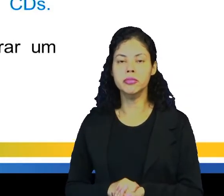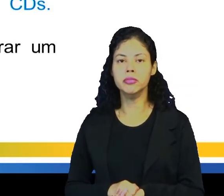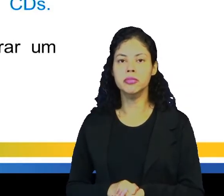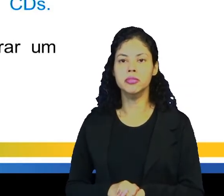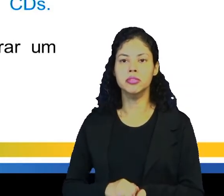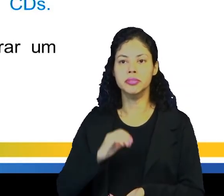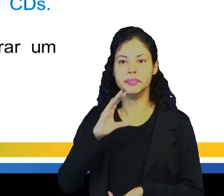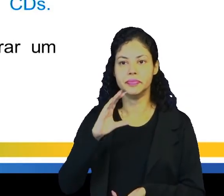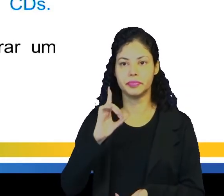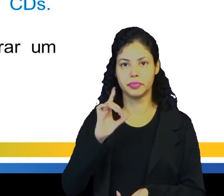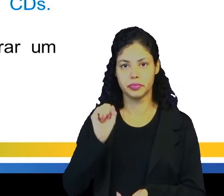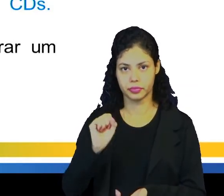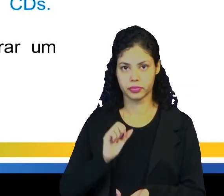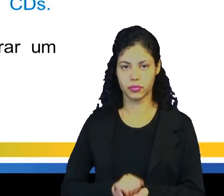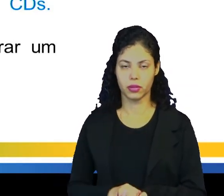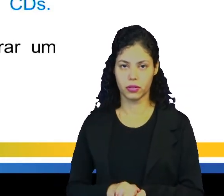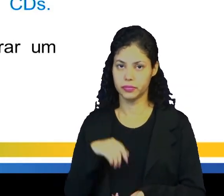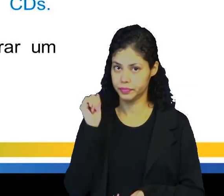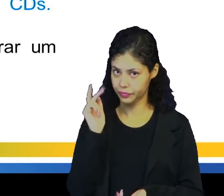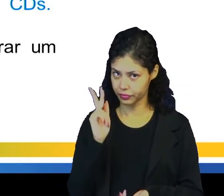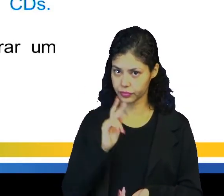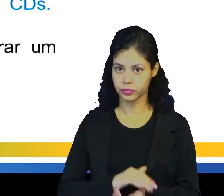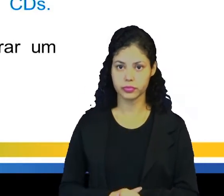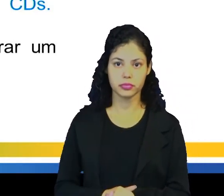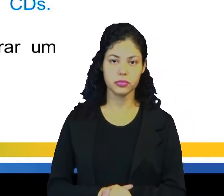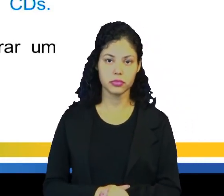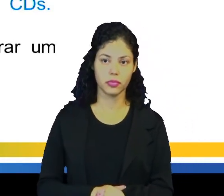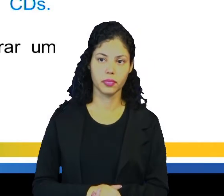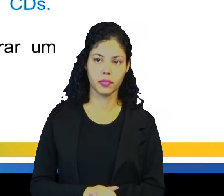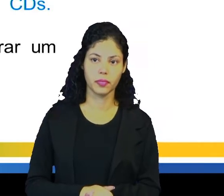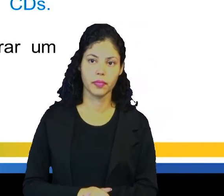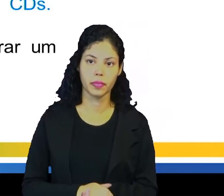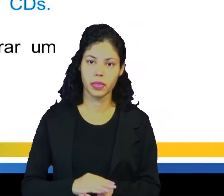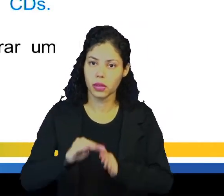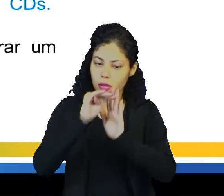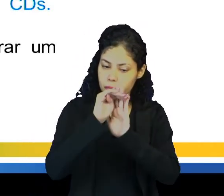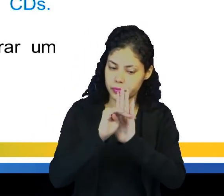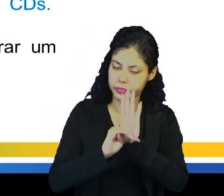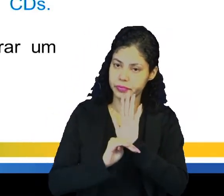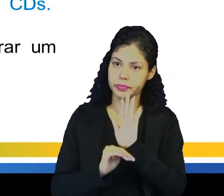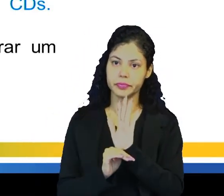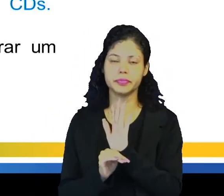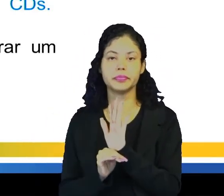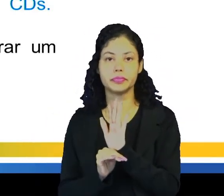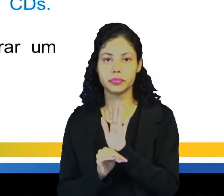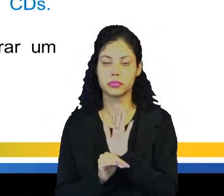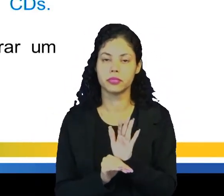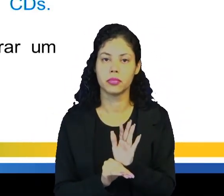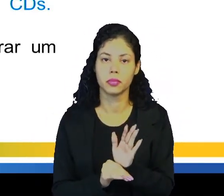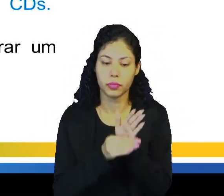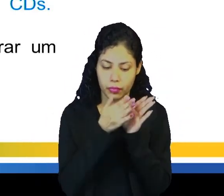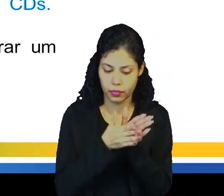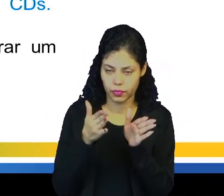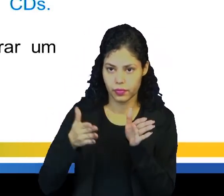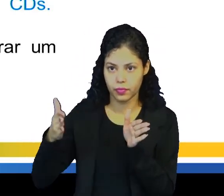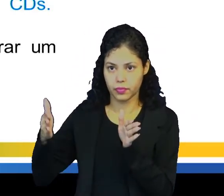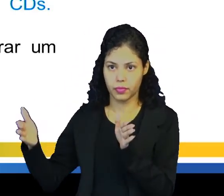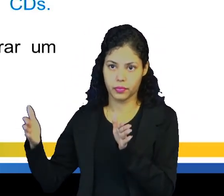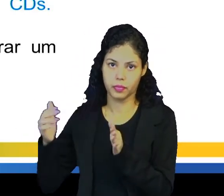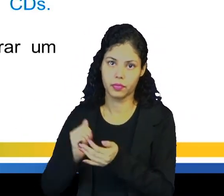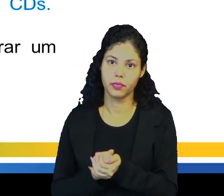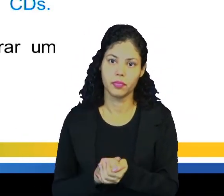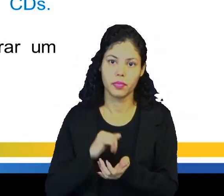e CDs, ok? Então, para uma listagem, no caso, uma sequência de